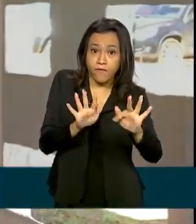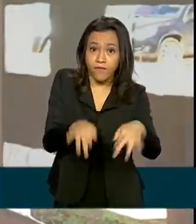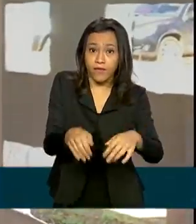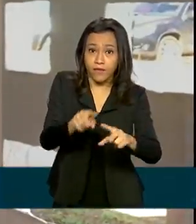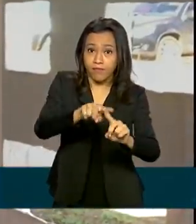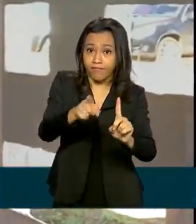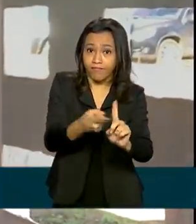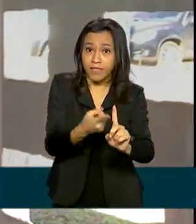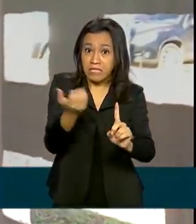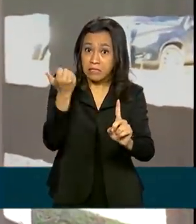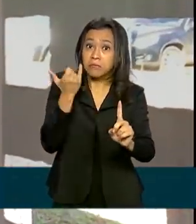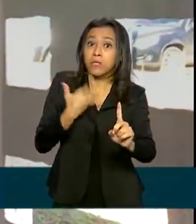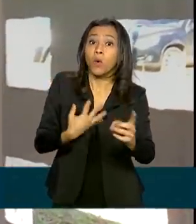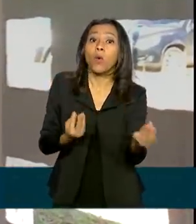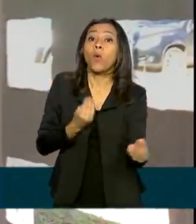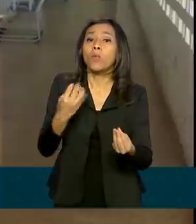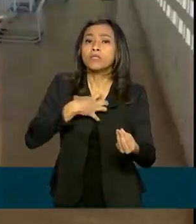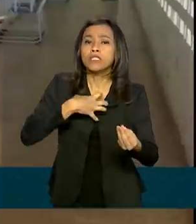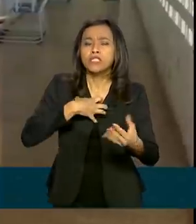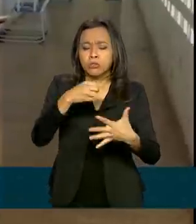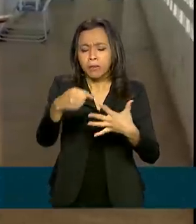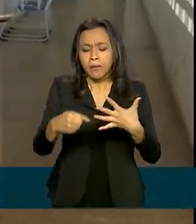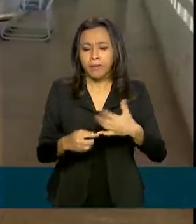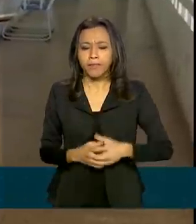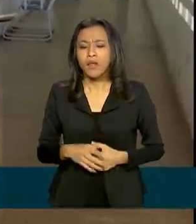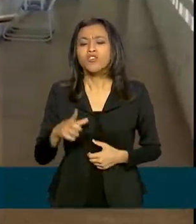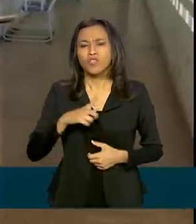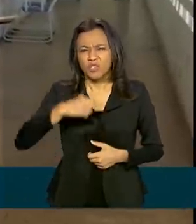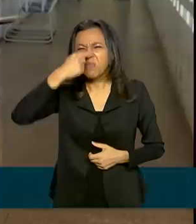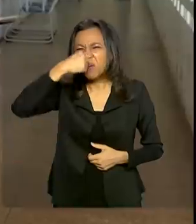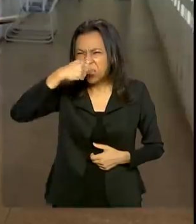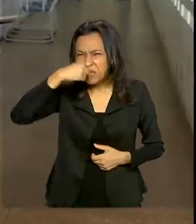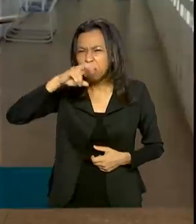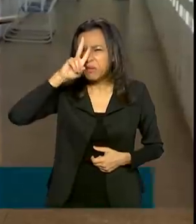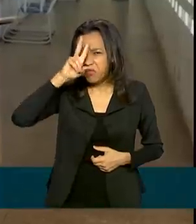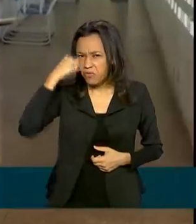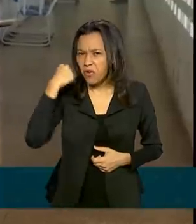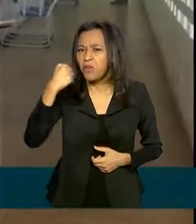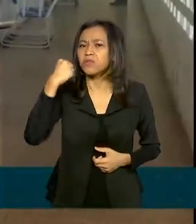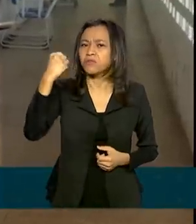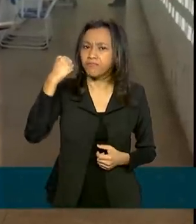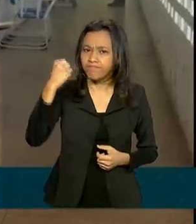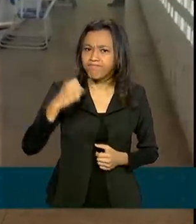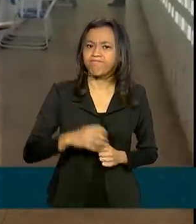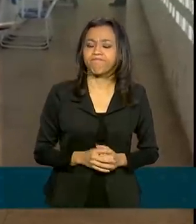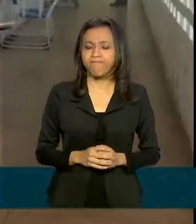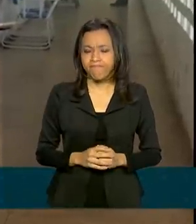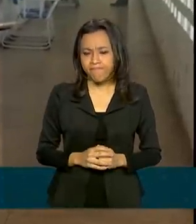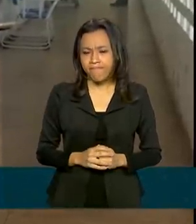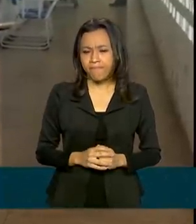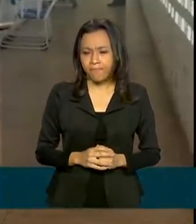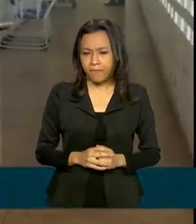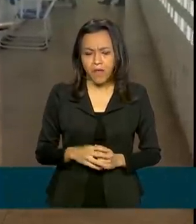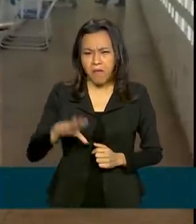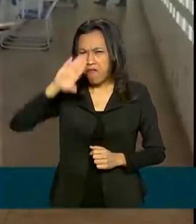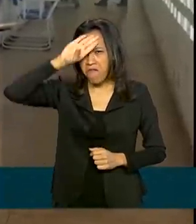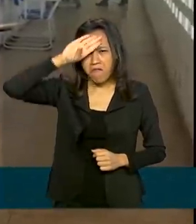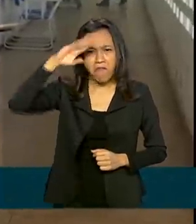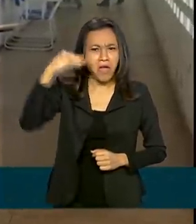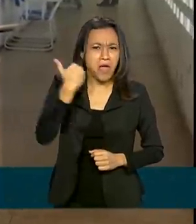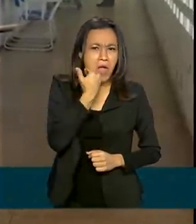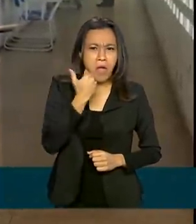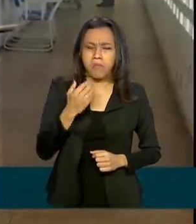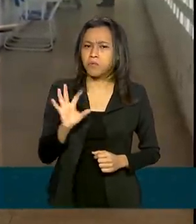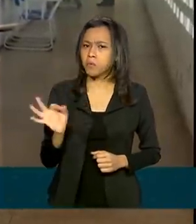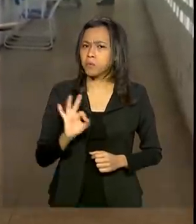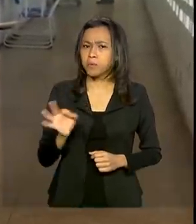conta como foram os sintomas. Tive uma gripe bem forte, mas não tive febre, nem falta